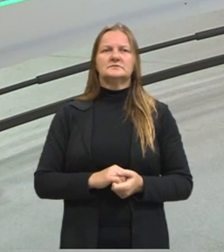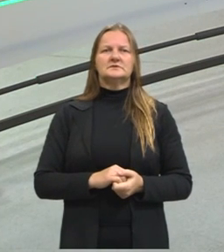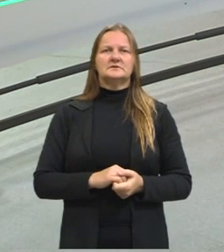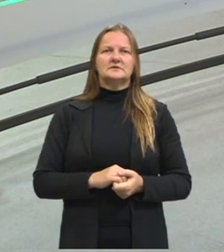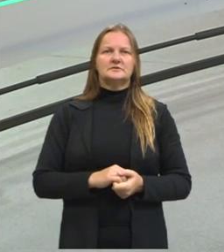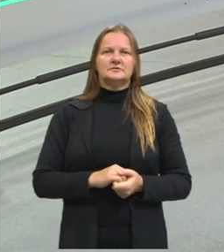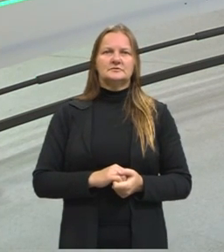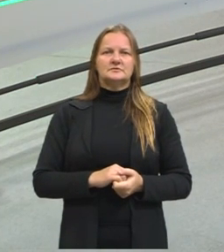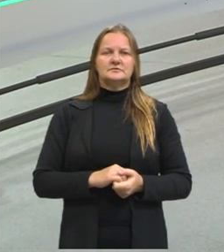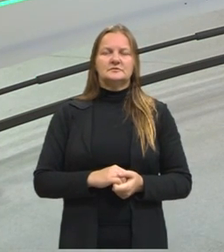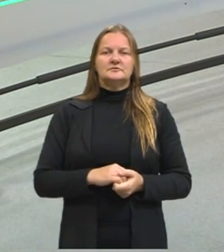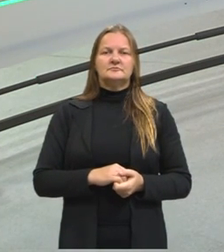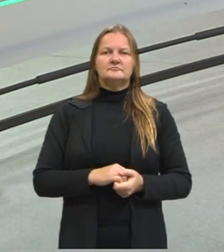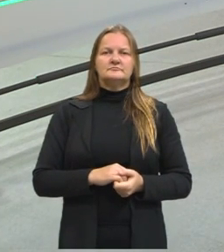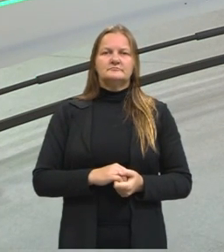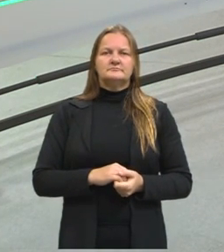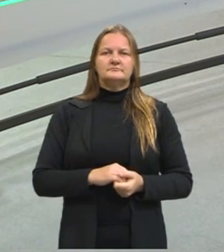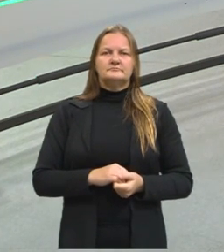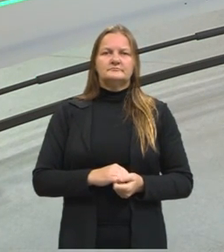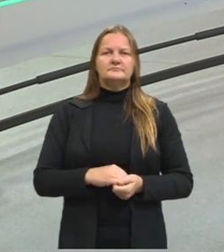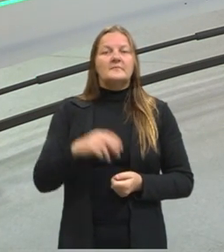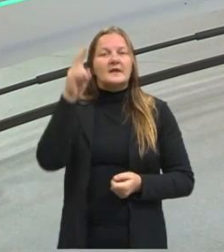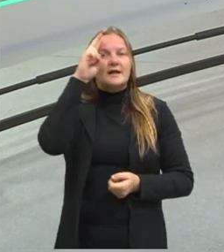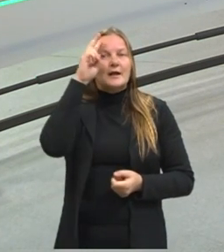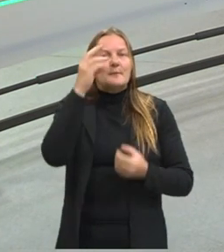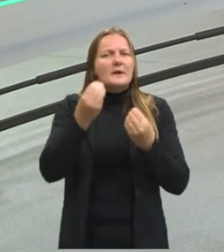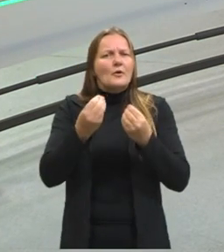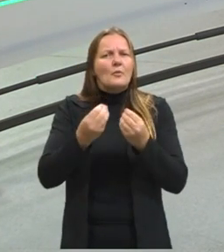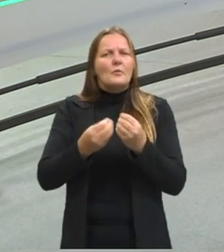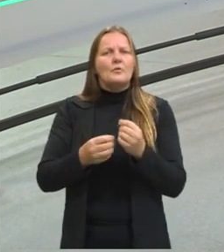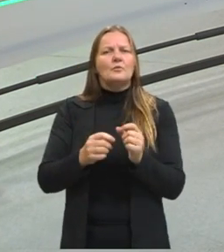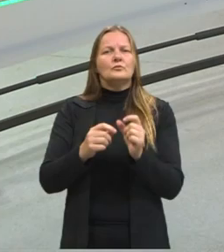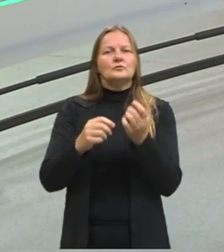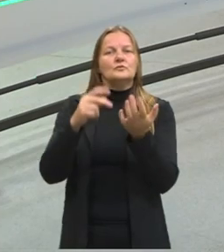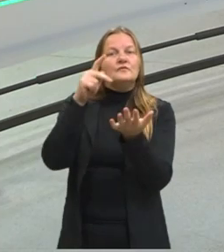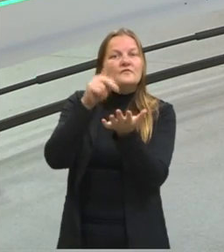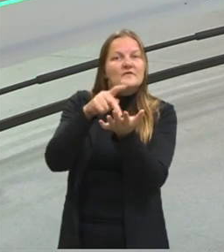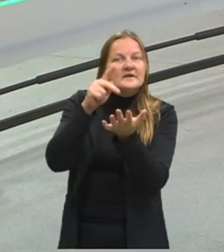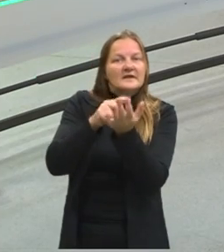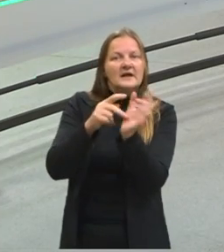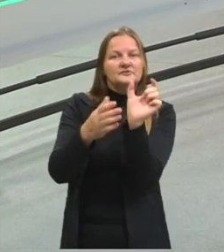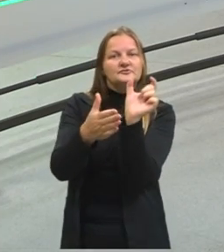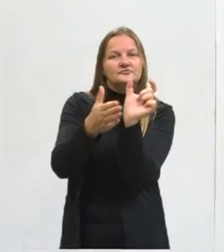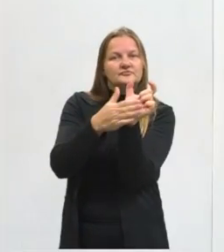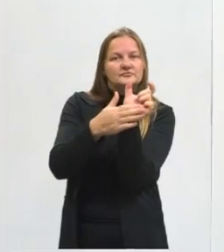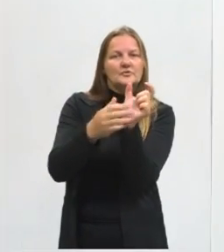lembrar sempre desse sentido literal e do sentido